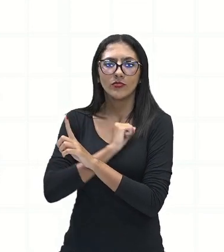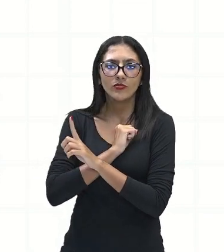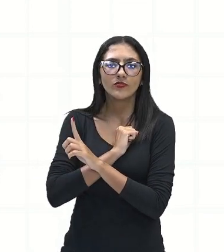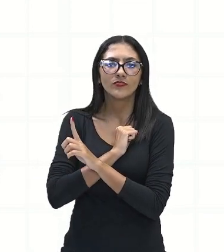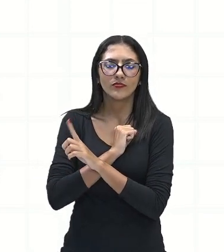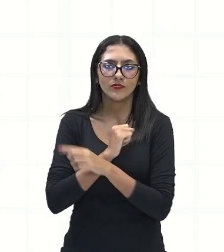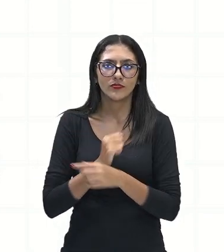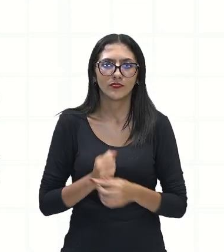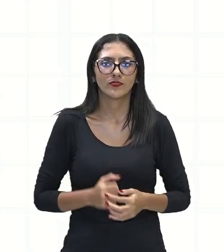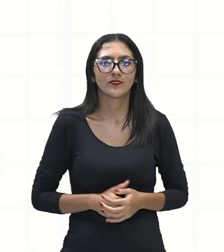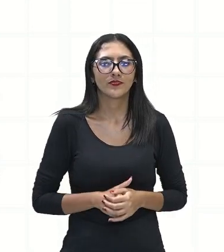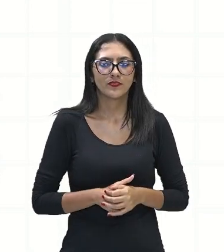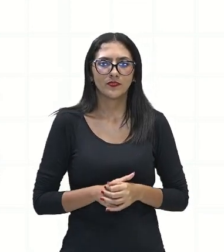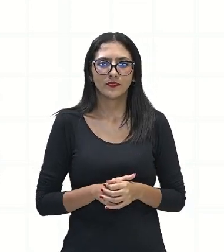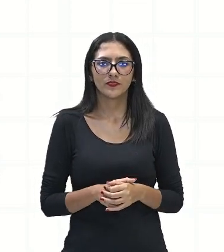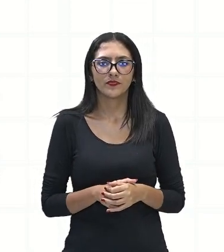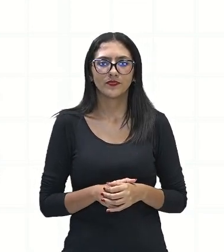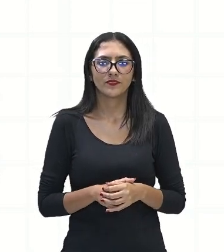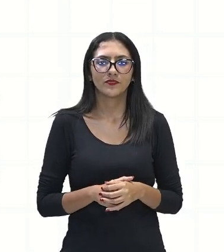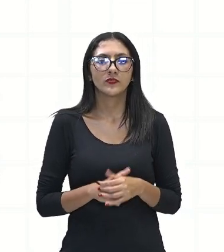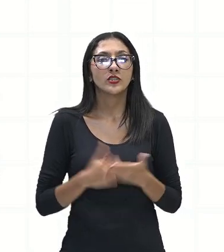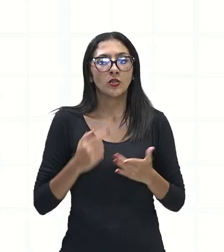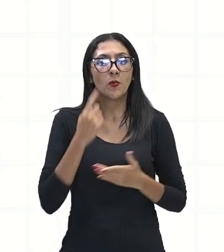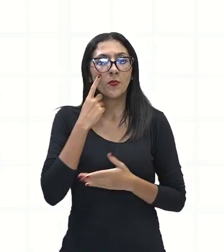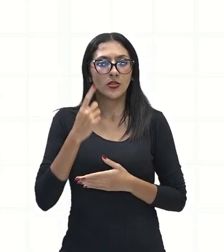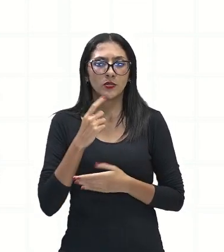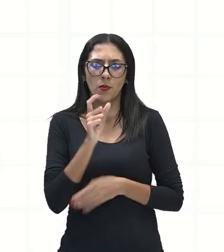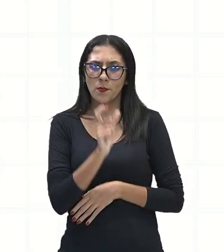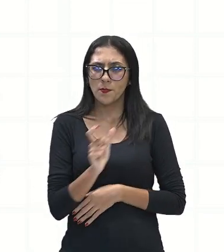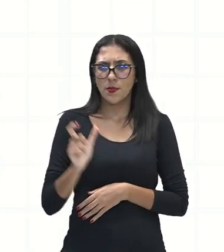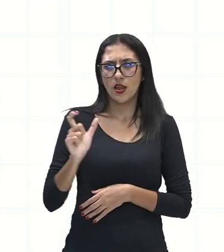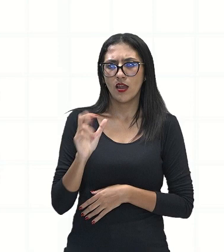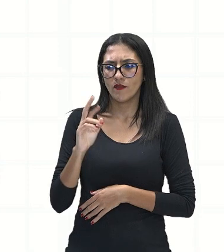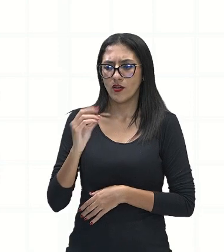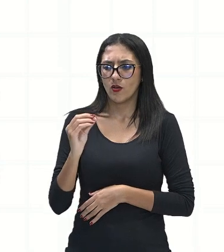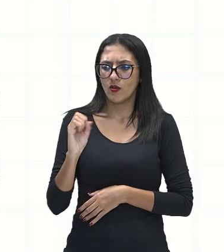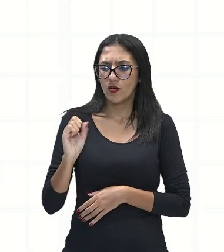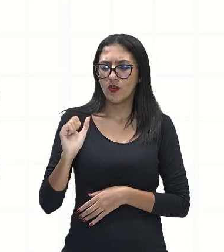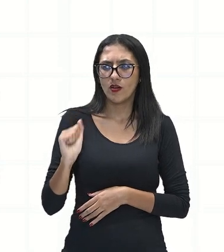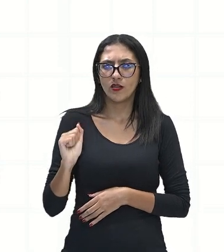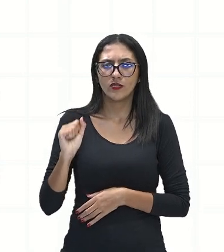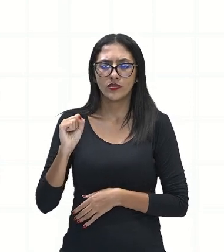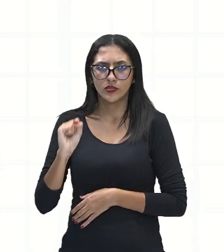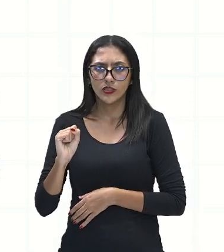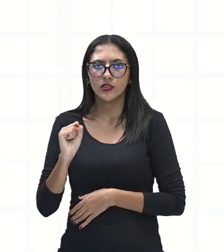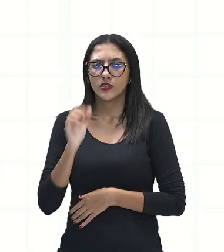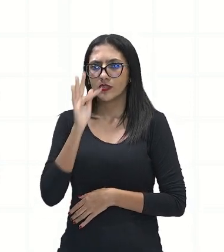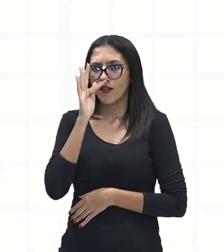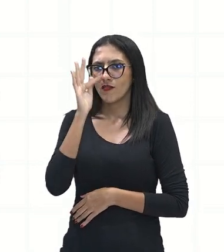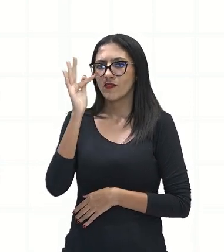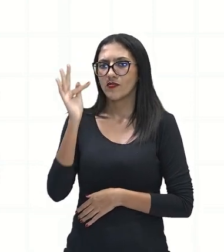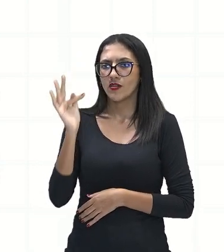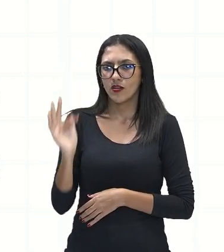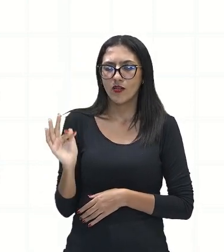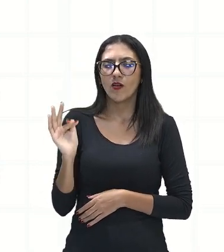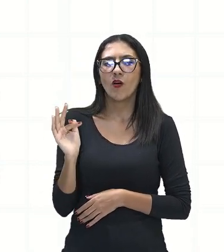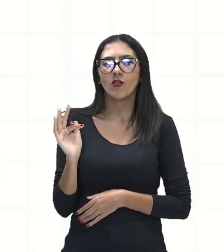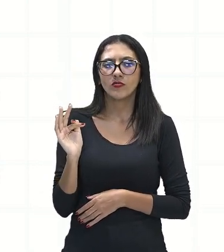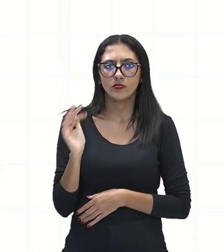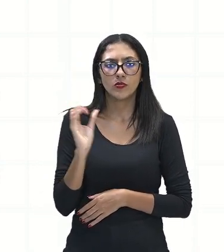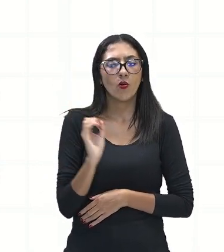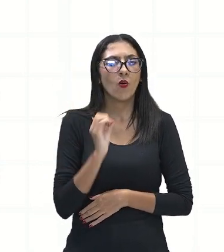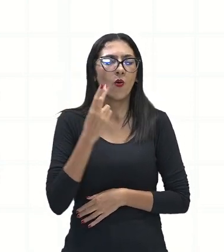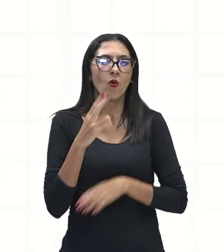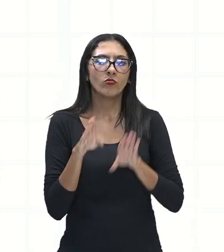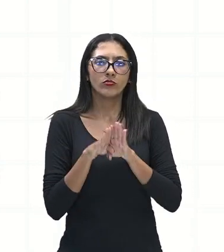ti. Então, observe que a palavra rosa, e até mesmo a palavra perfume aqui, porque a rosa, ela